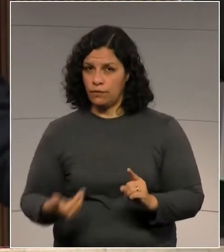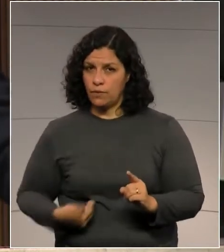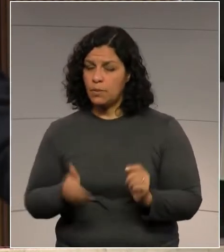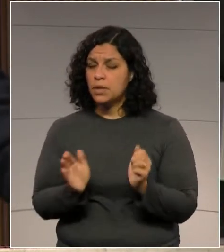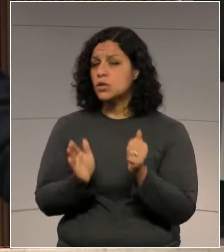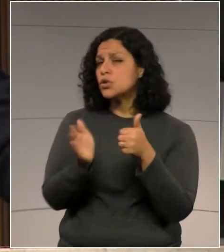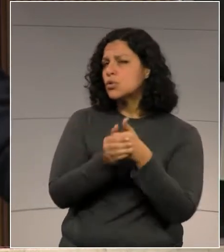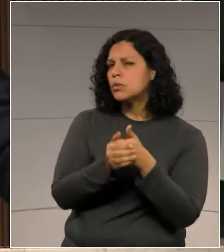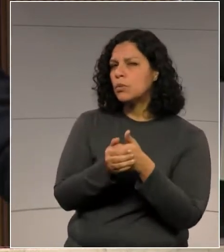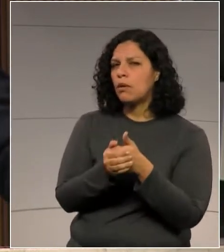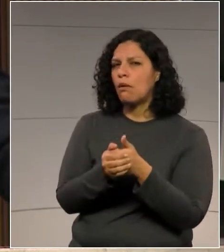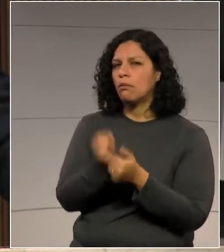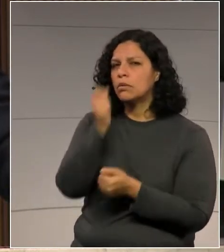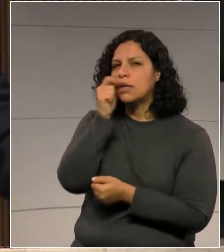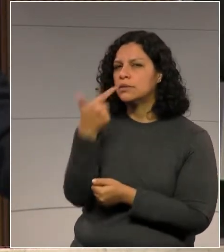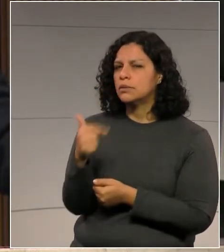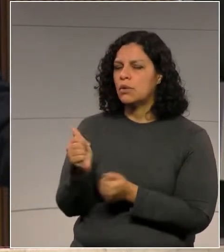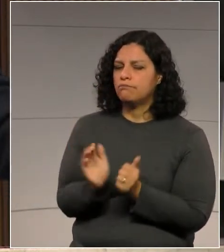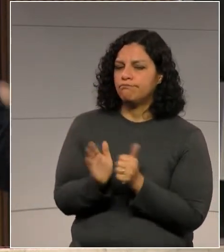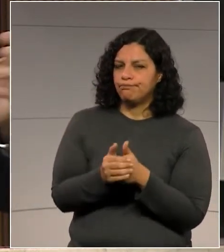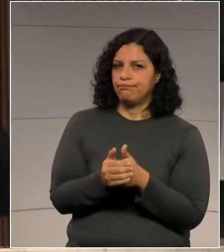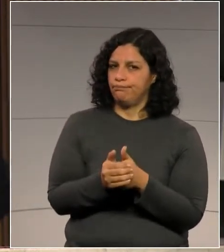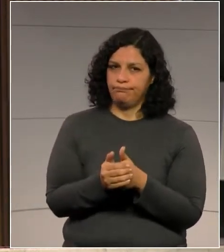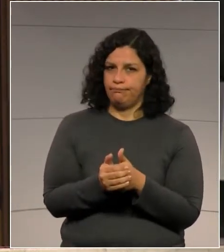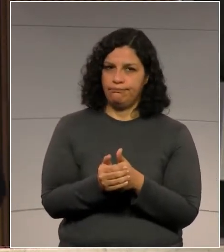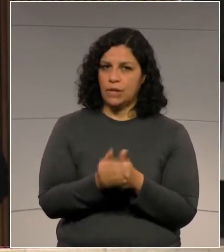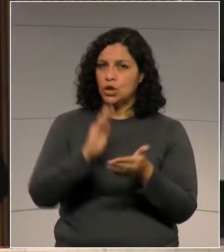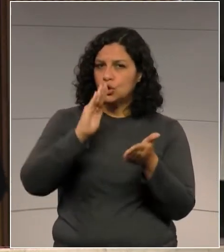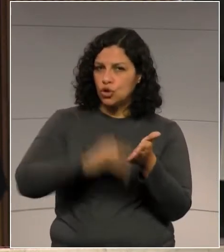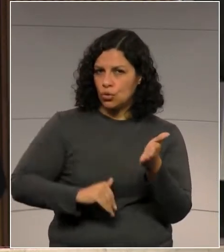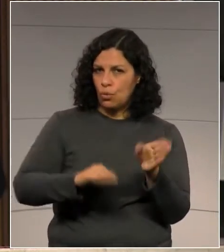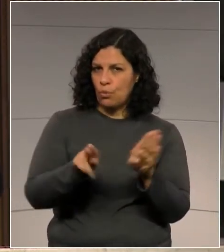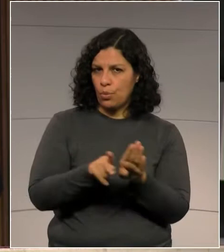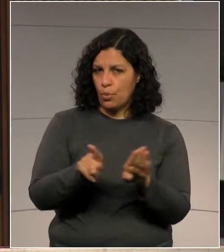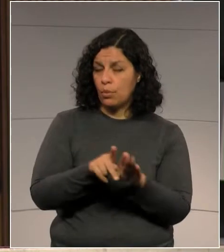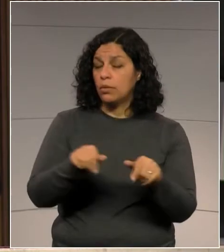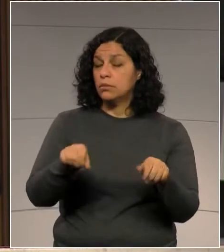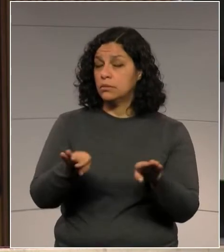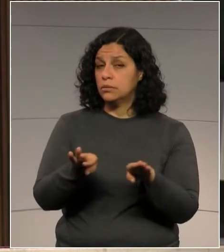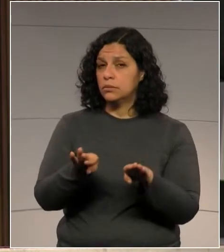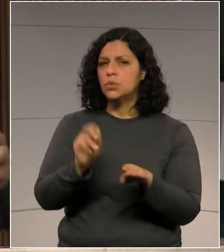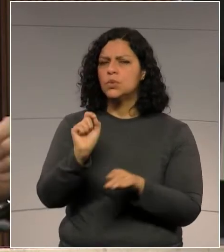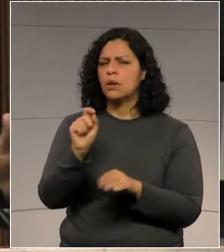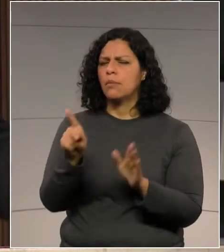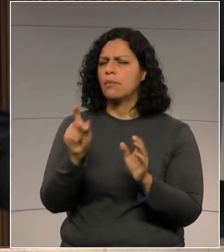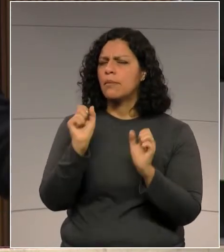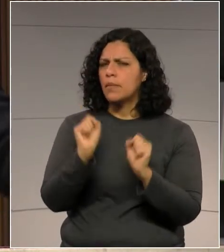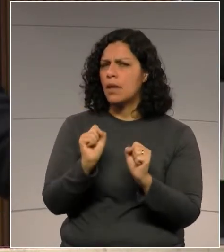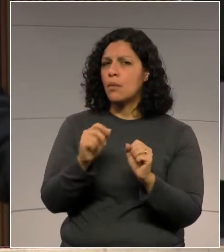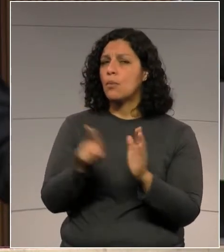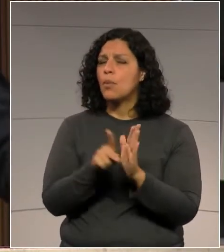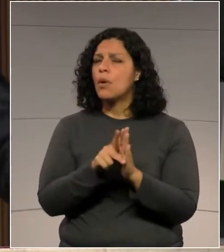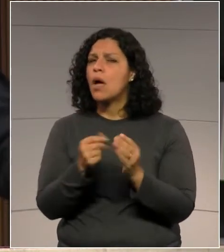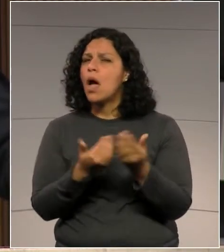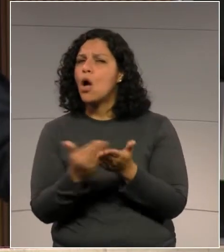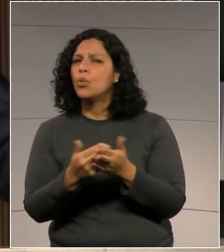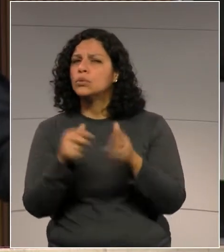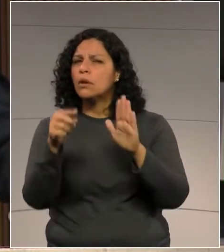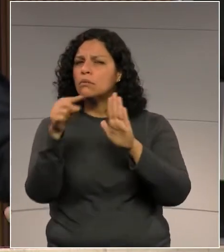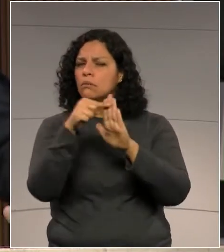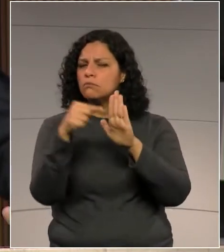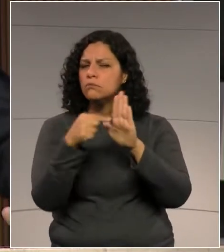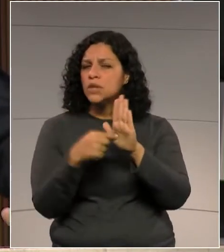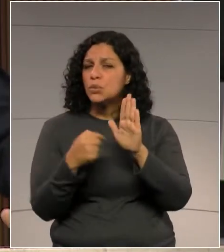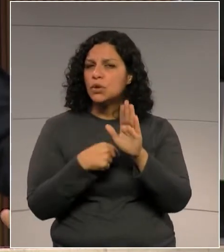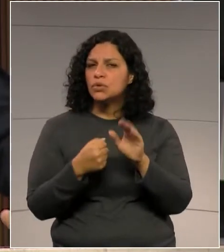que não interessava. E omitiu parte que poderia ser mais branda para o servidor